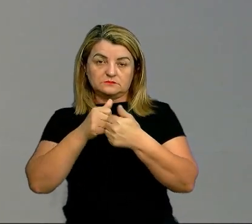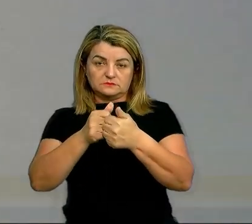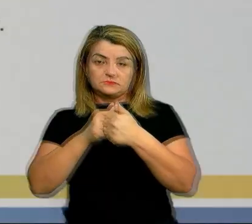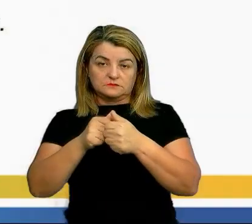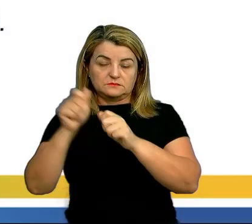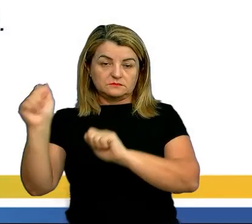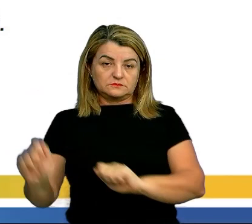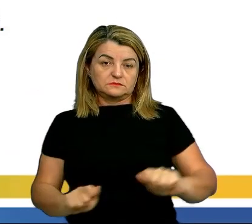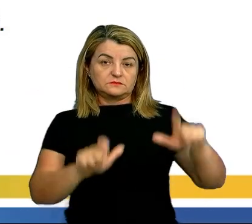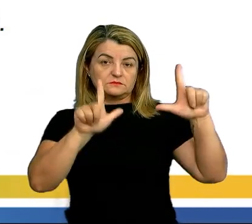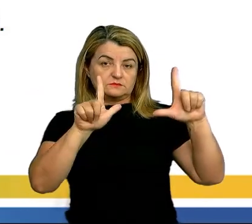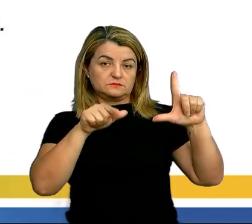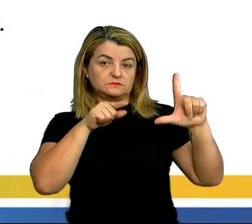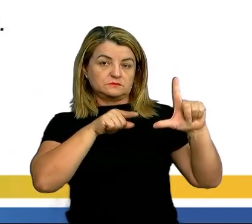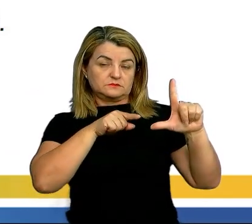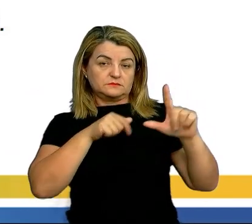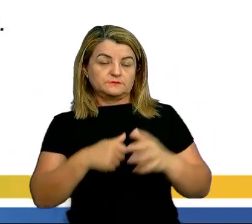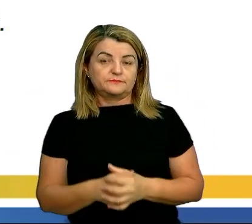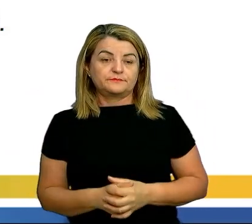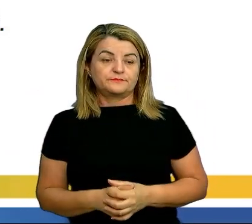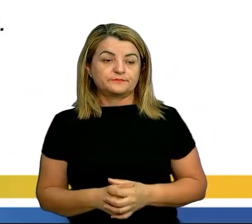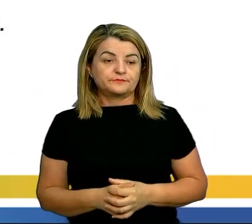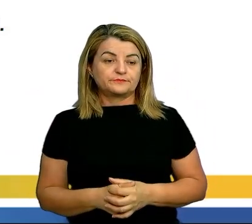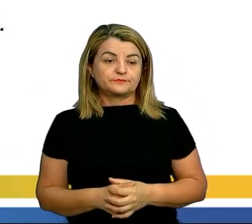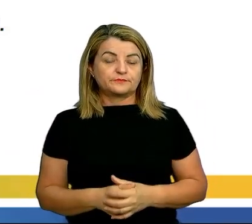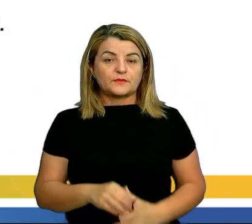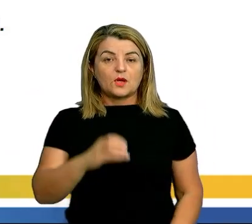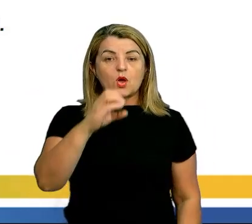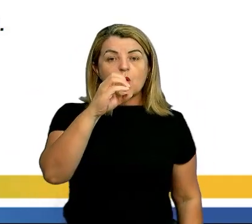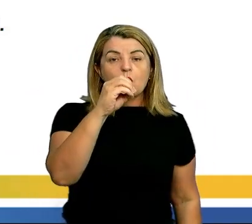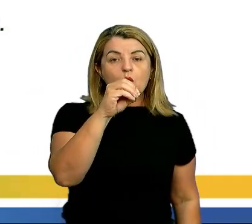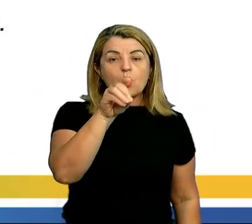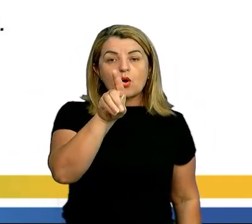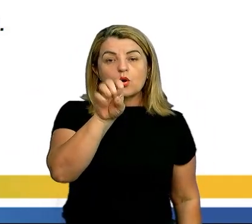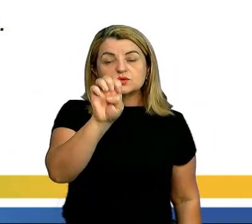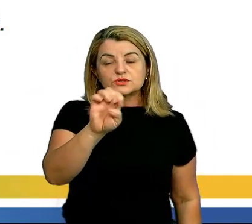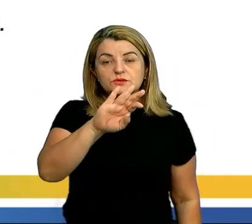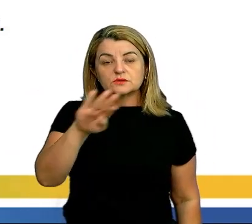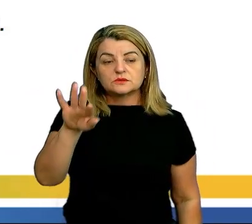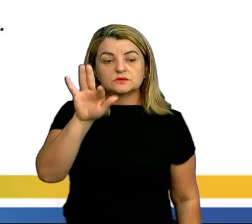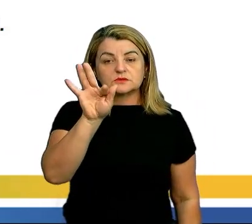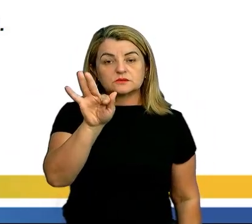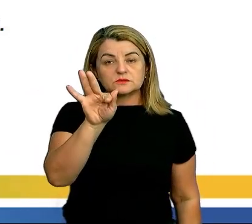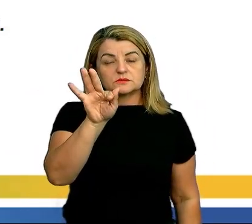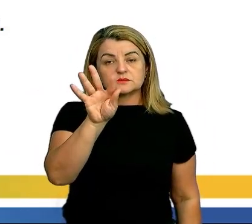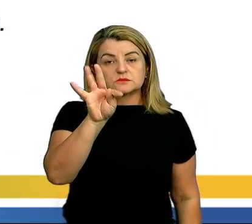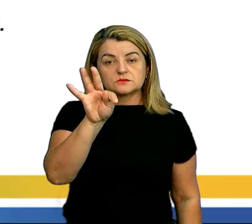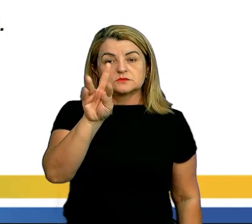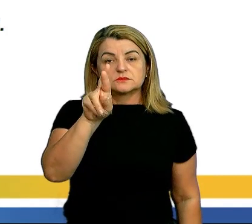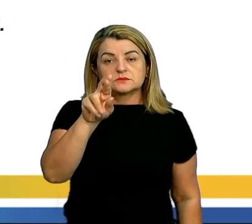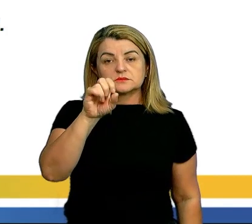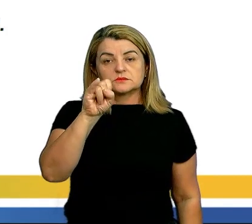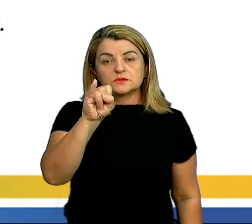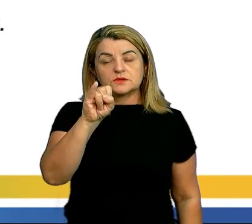tela, tá? Ó, de triunfal. A dolorosa luz das grandes lâmpadas elétricas da